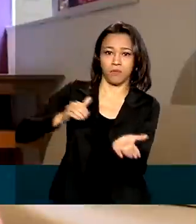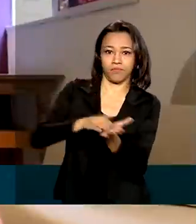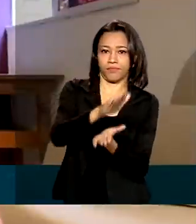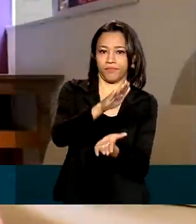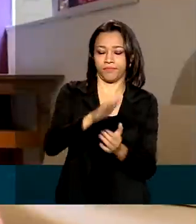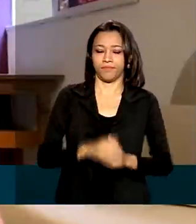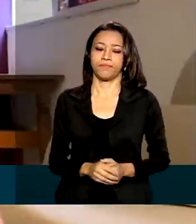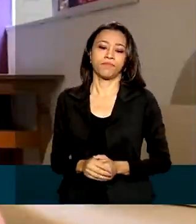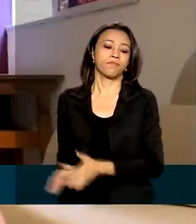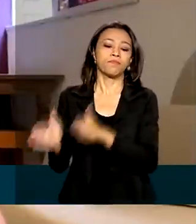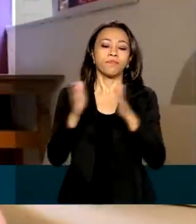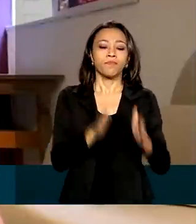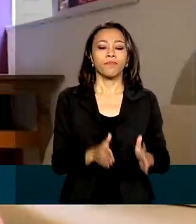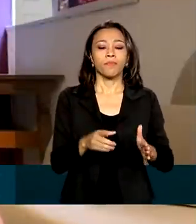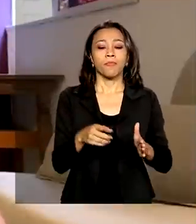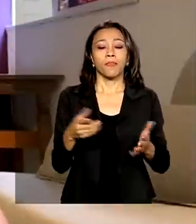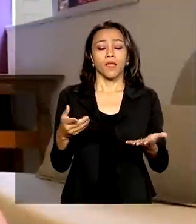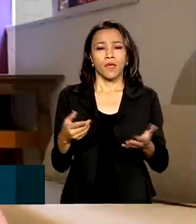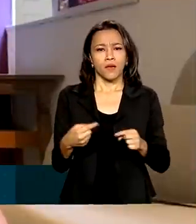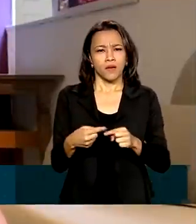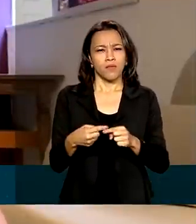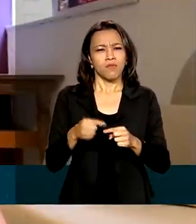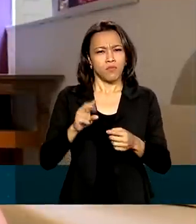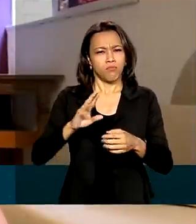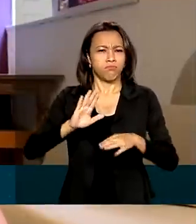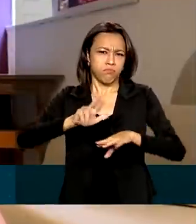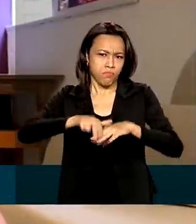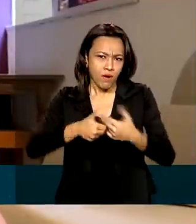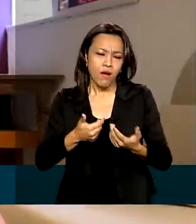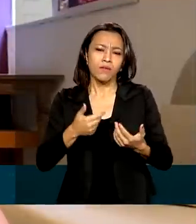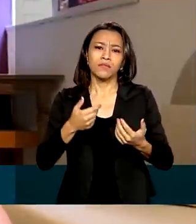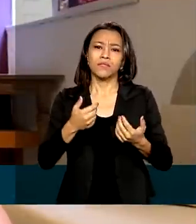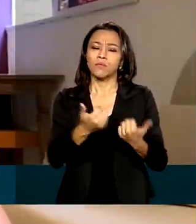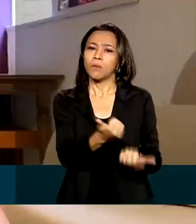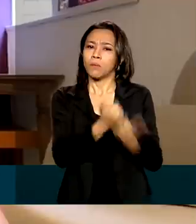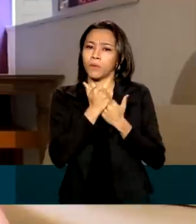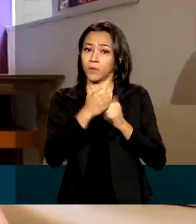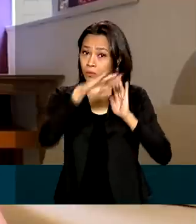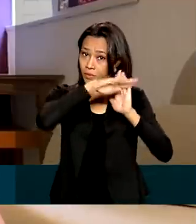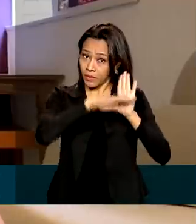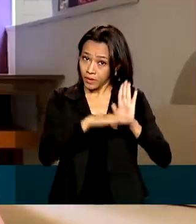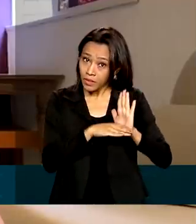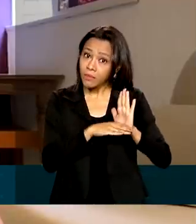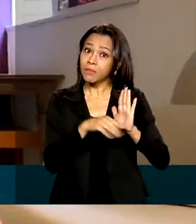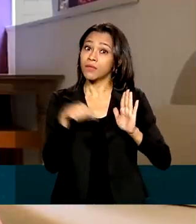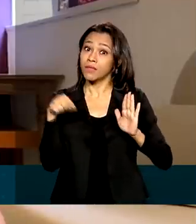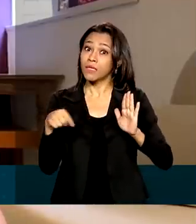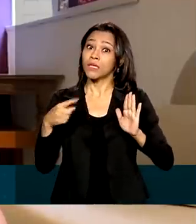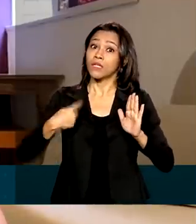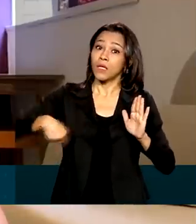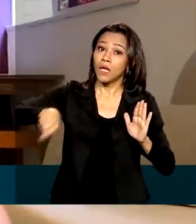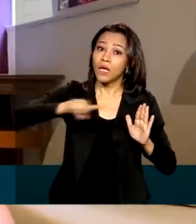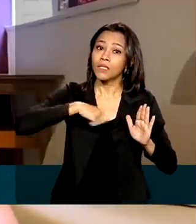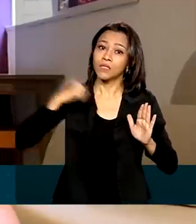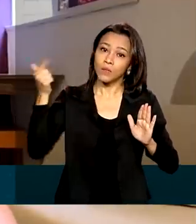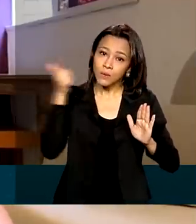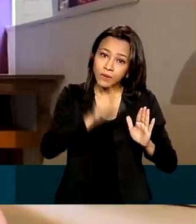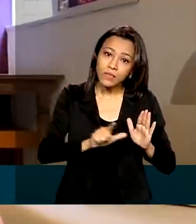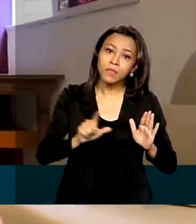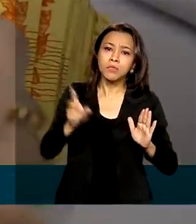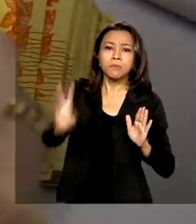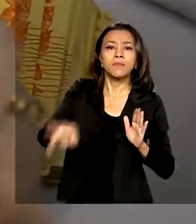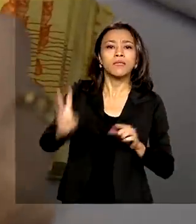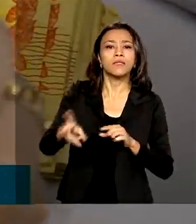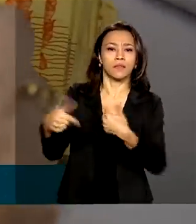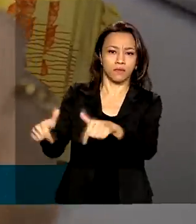A estabilidade que se deu pela MP faz com que na retomada a gente mantenha aqueles